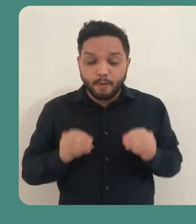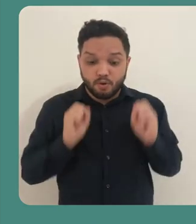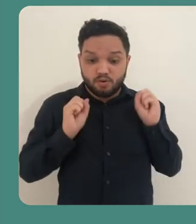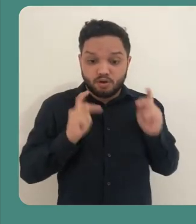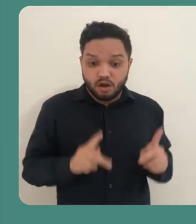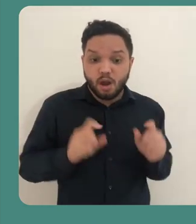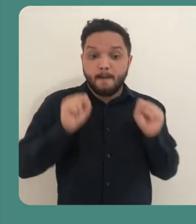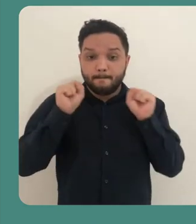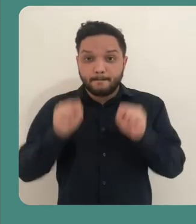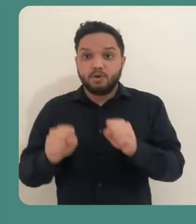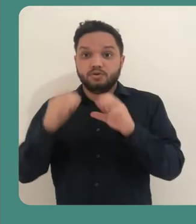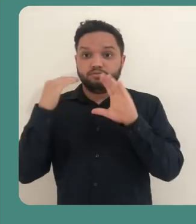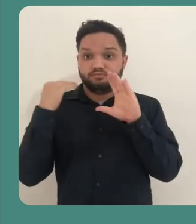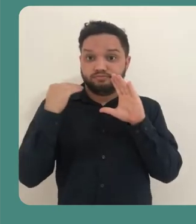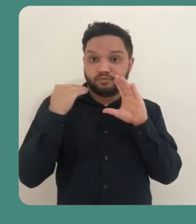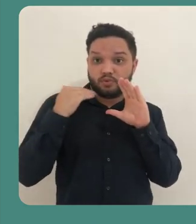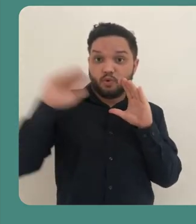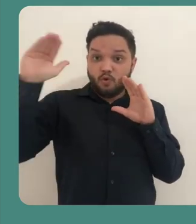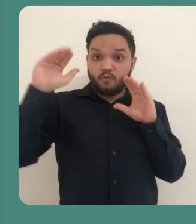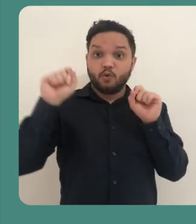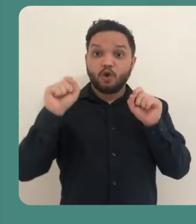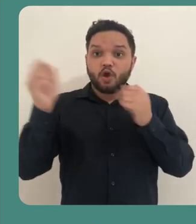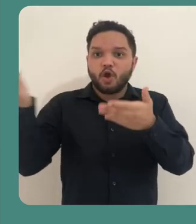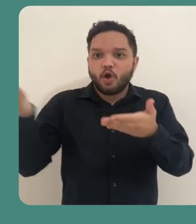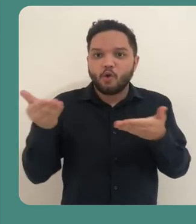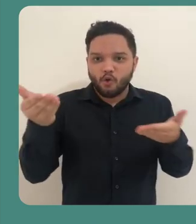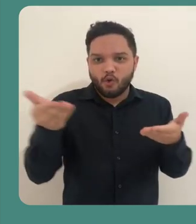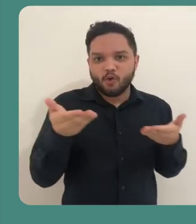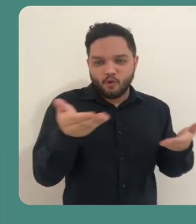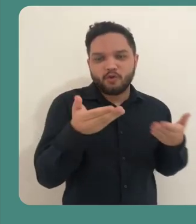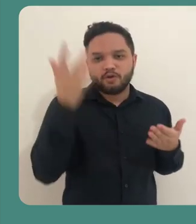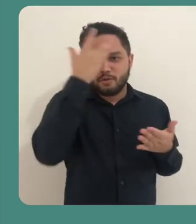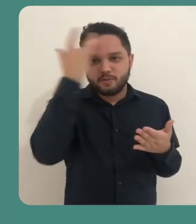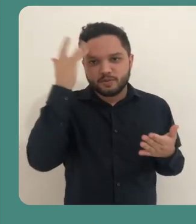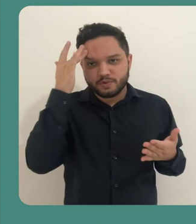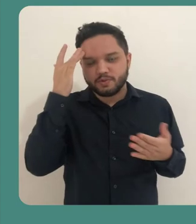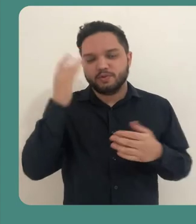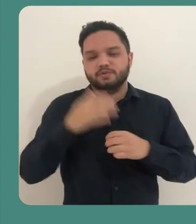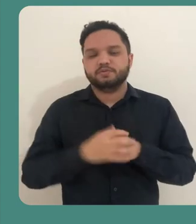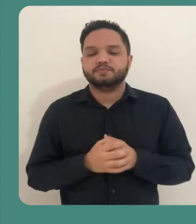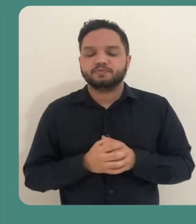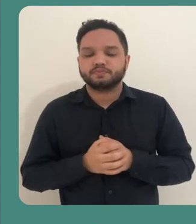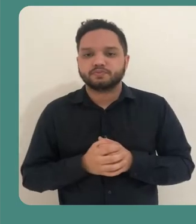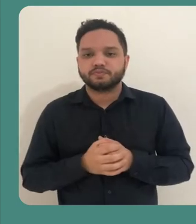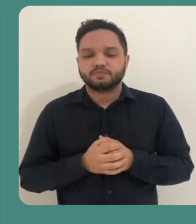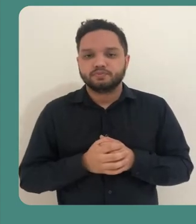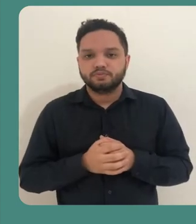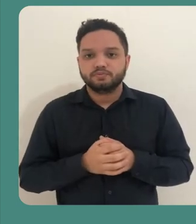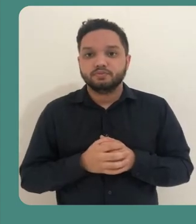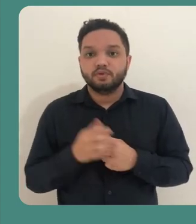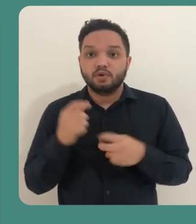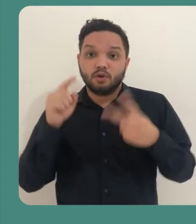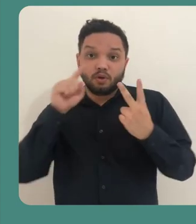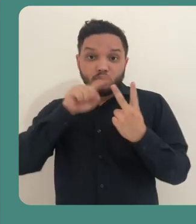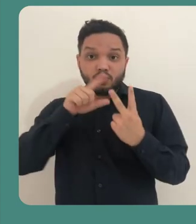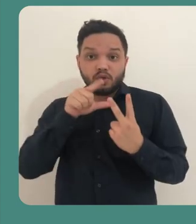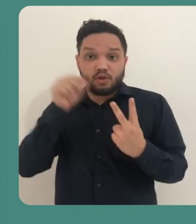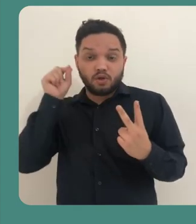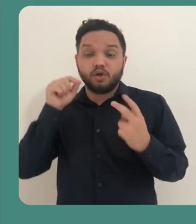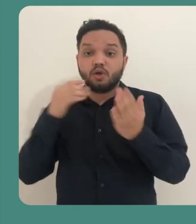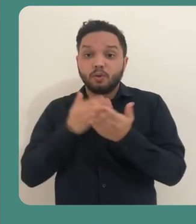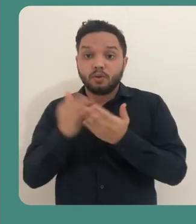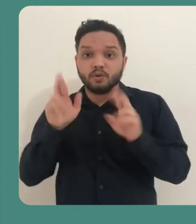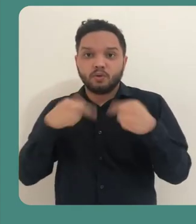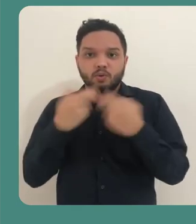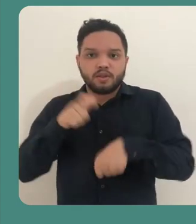de realizar todo esse processo, você pode enviar esse convite a todos aqueles participantes que foram adicionados. Uma outra